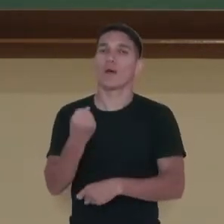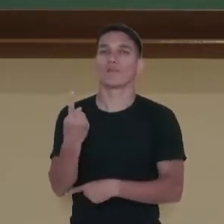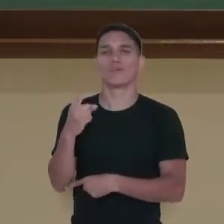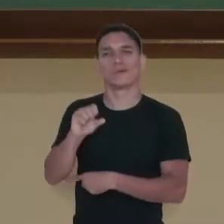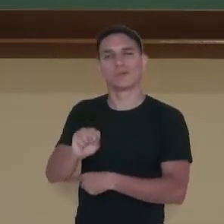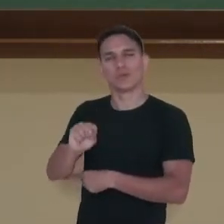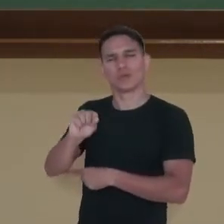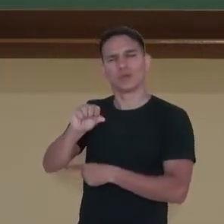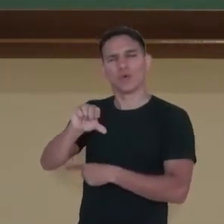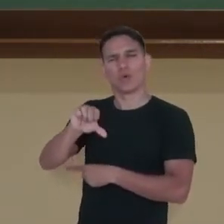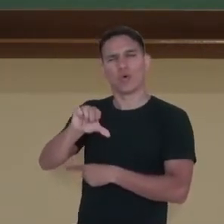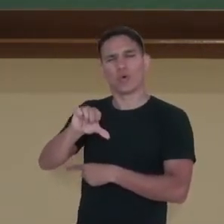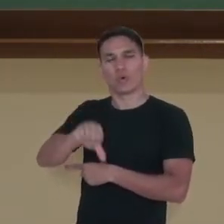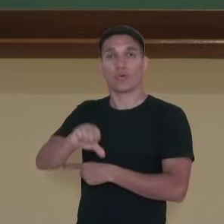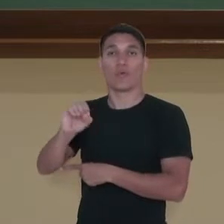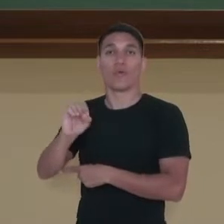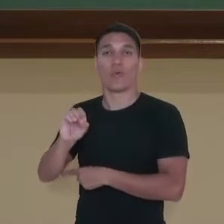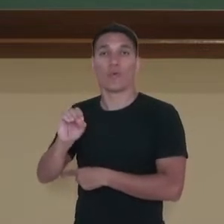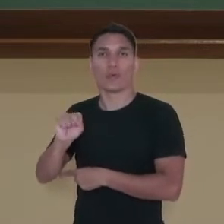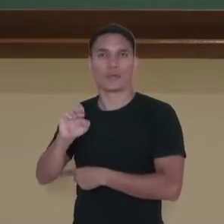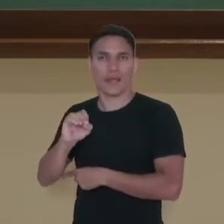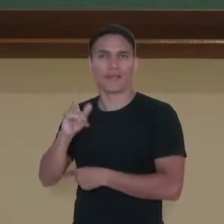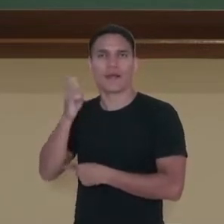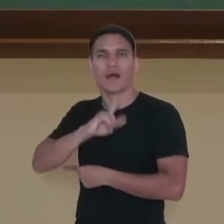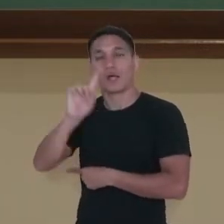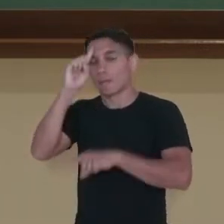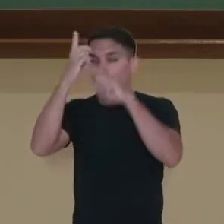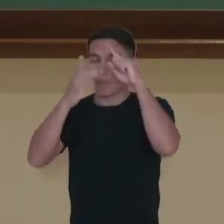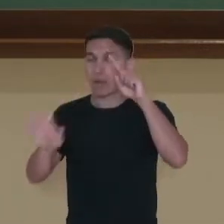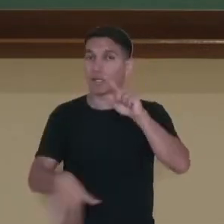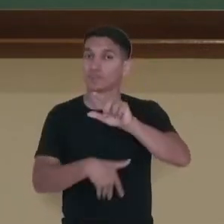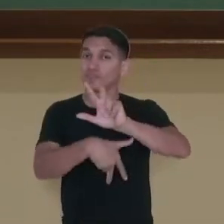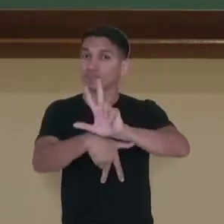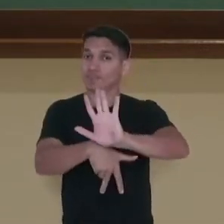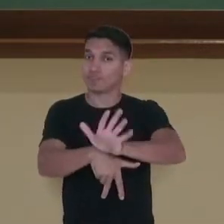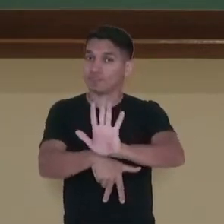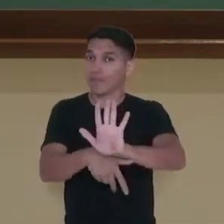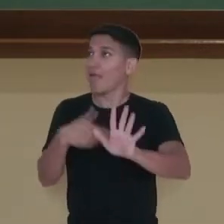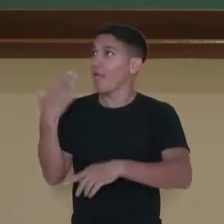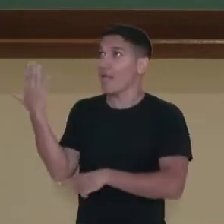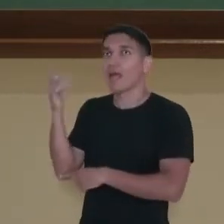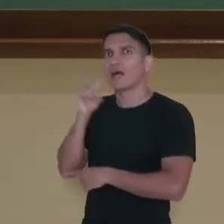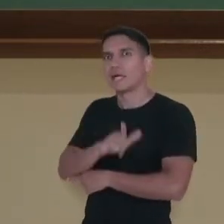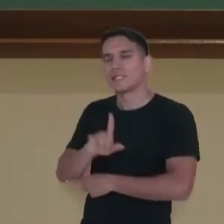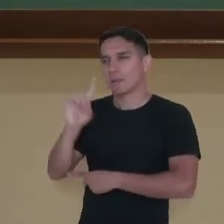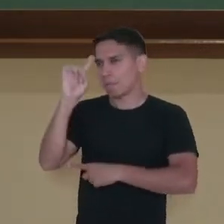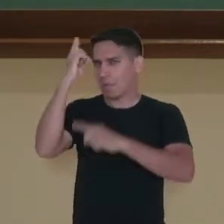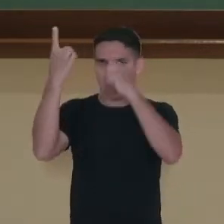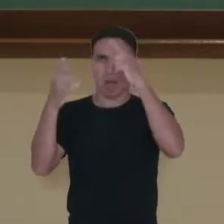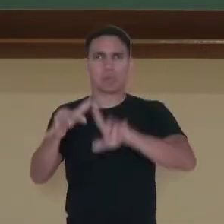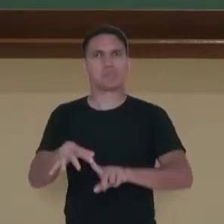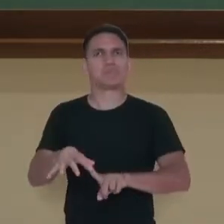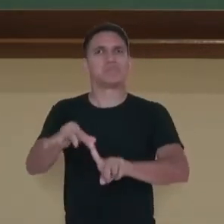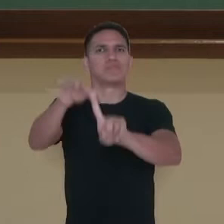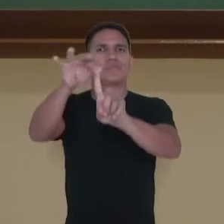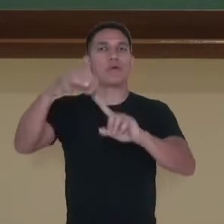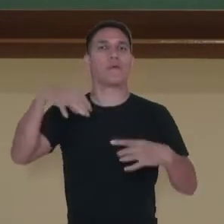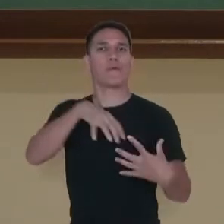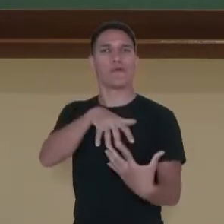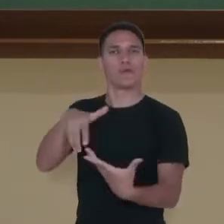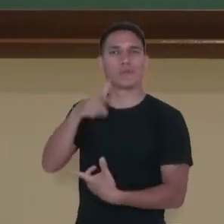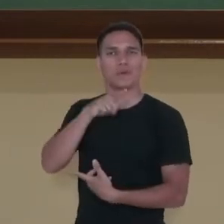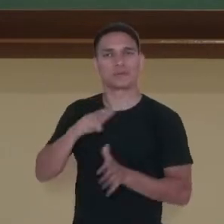videocriaturas. Máscaras, e essa ideia ganhou o mundo e colocou ele num lugar de destaque.